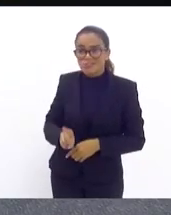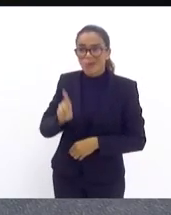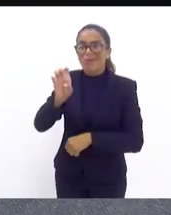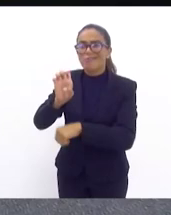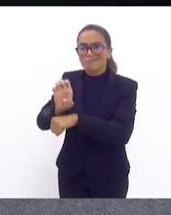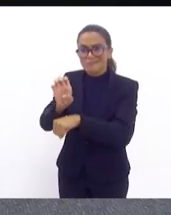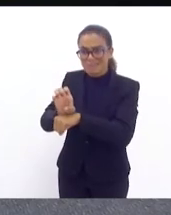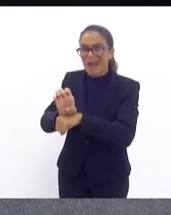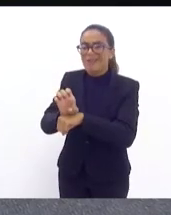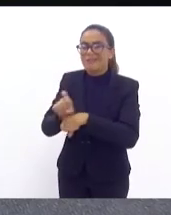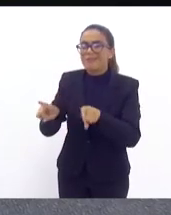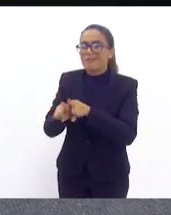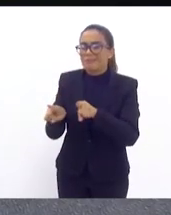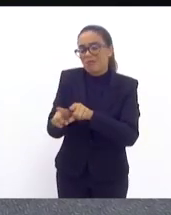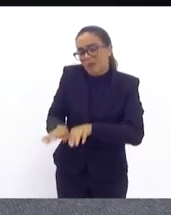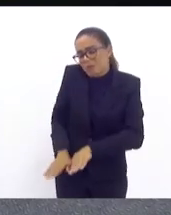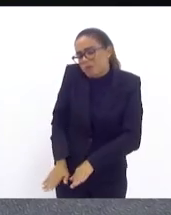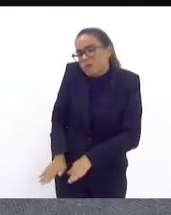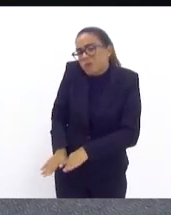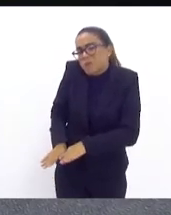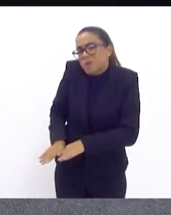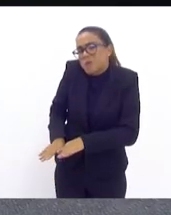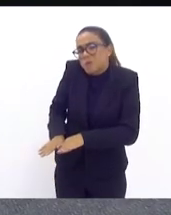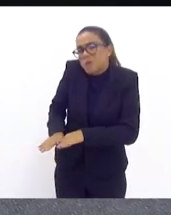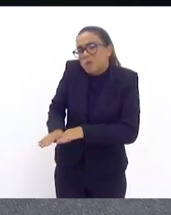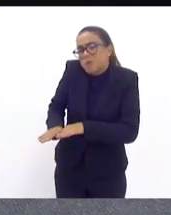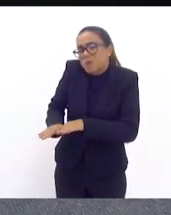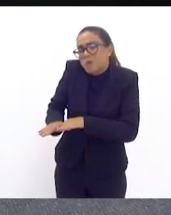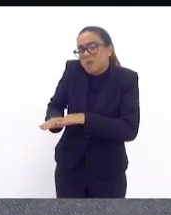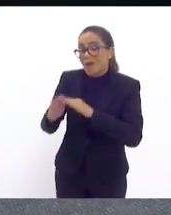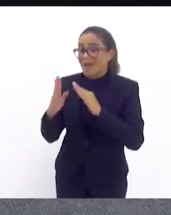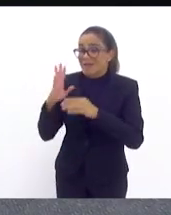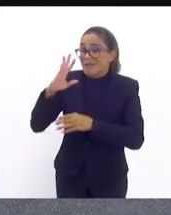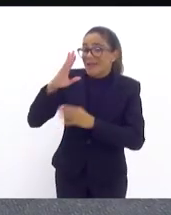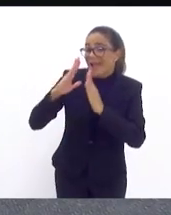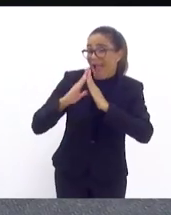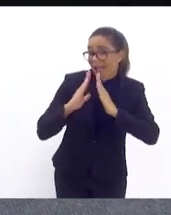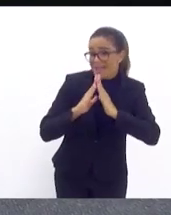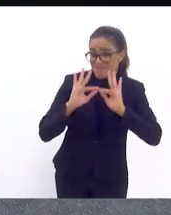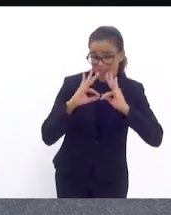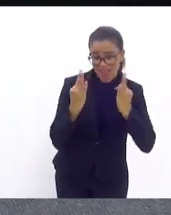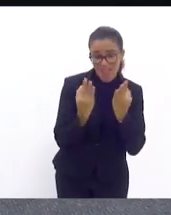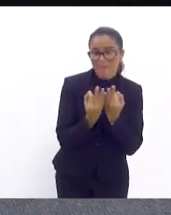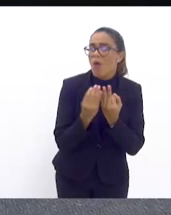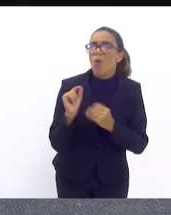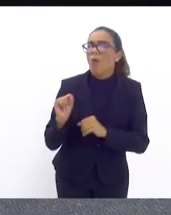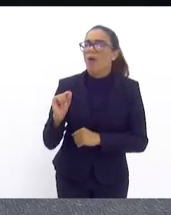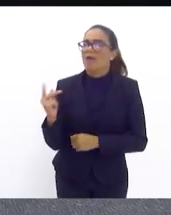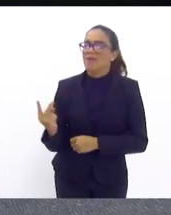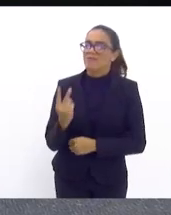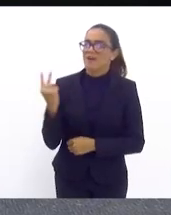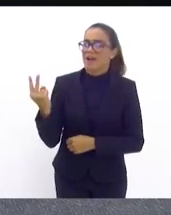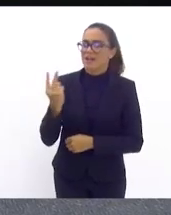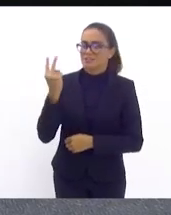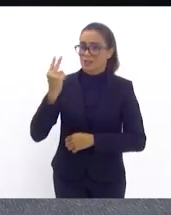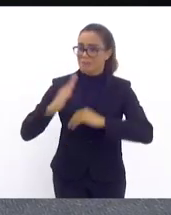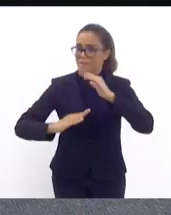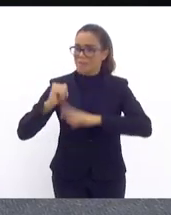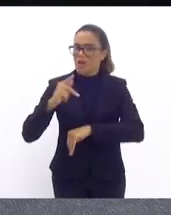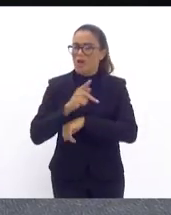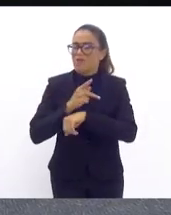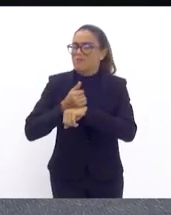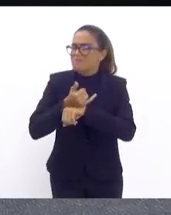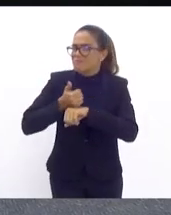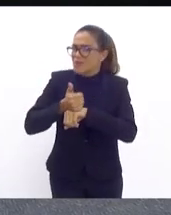então desde a minha a minha essência na minha casa é de fato com a valorização do profissional então